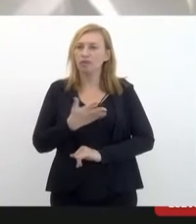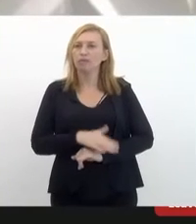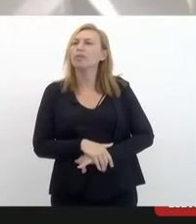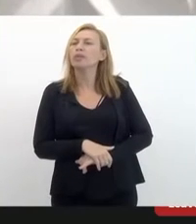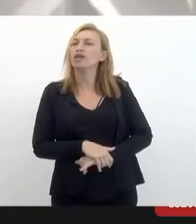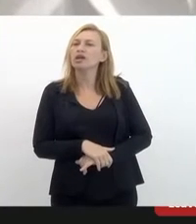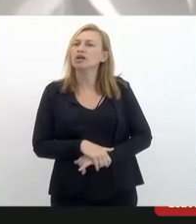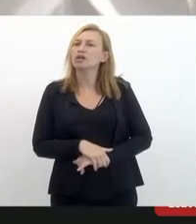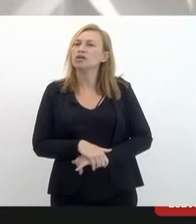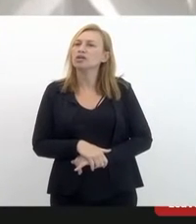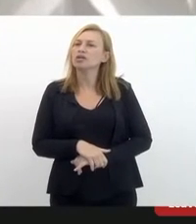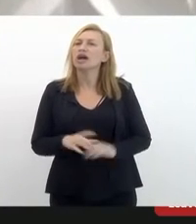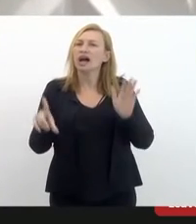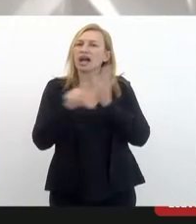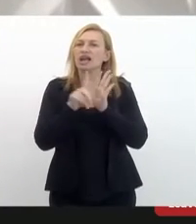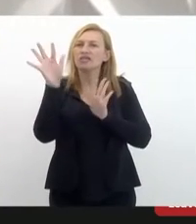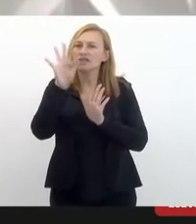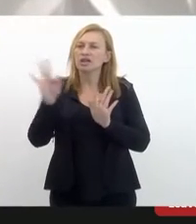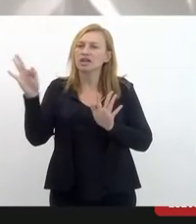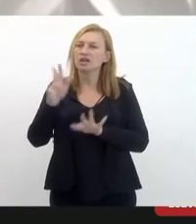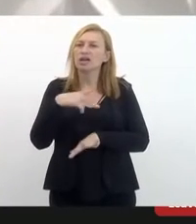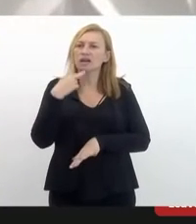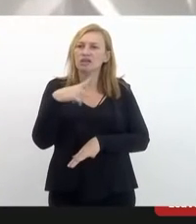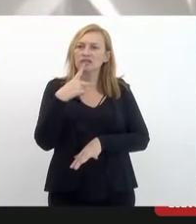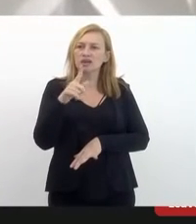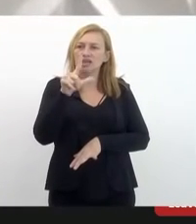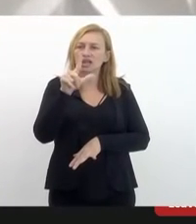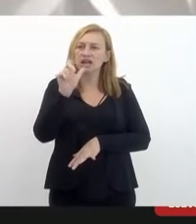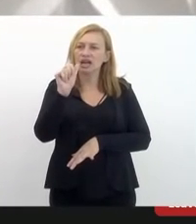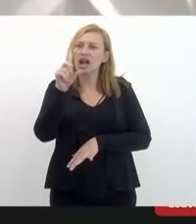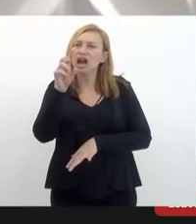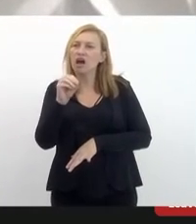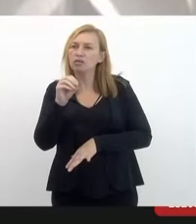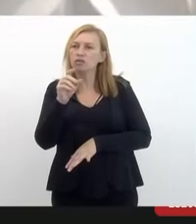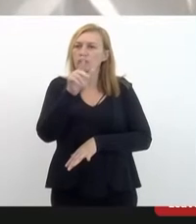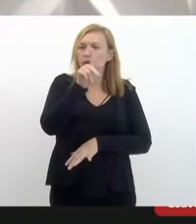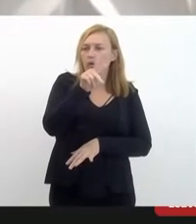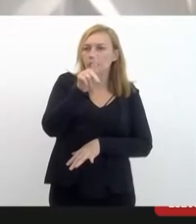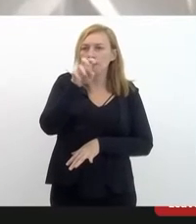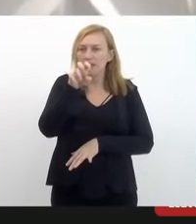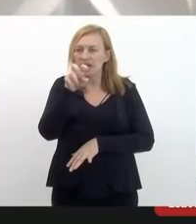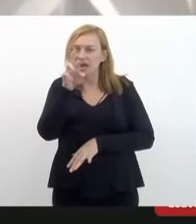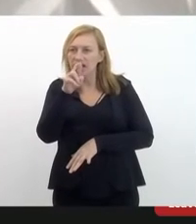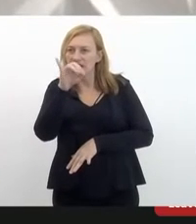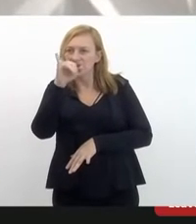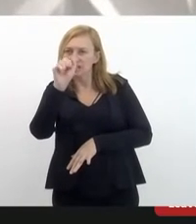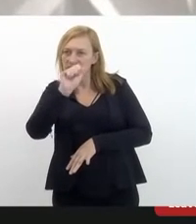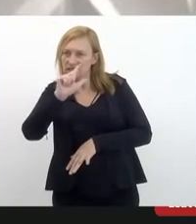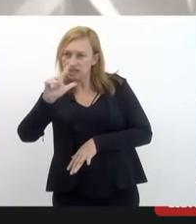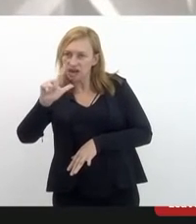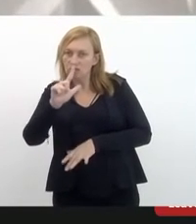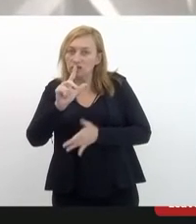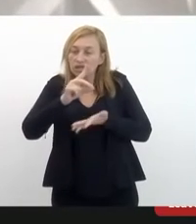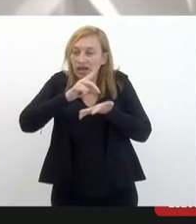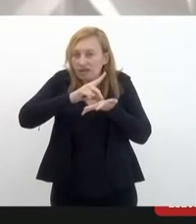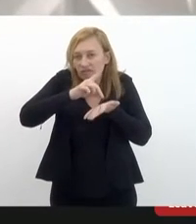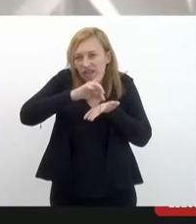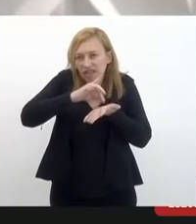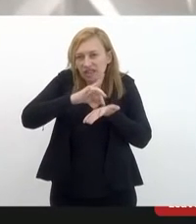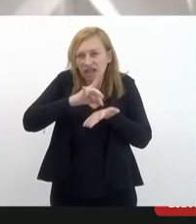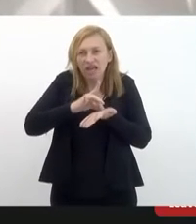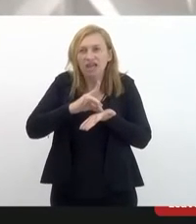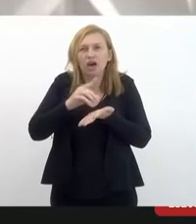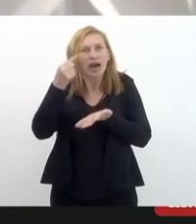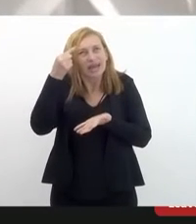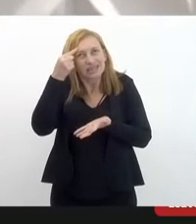a lei federal ela fala em laudo pericial, né? Então, na verdade, acho que o que,